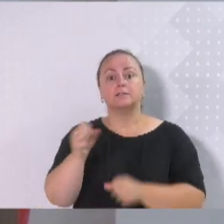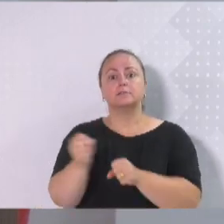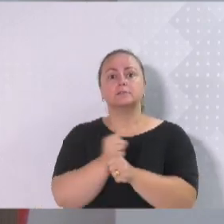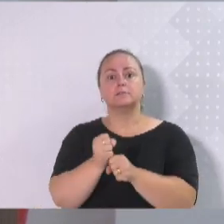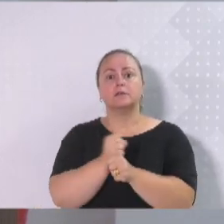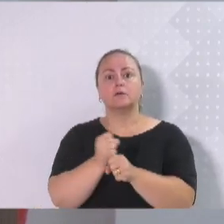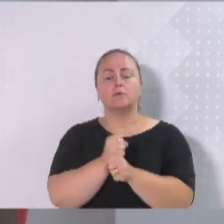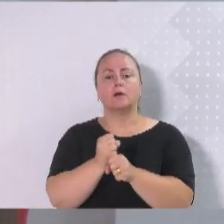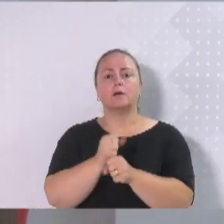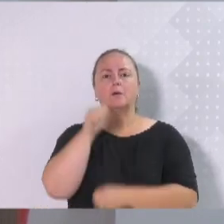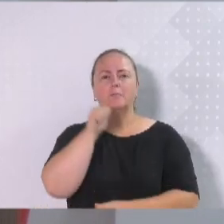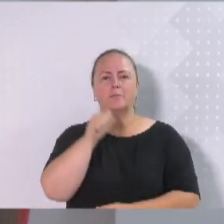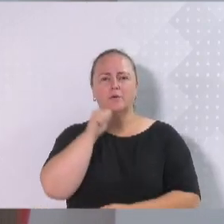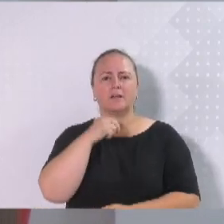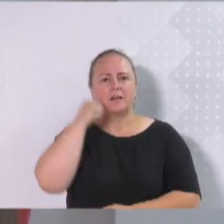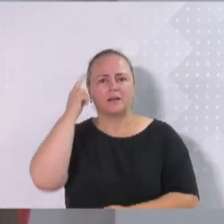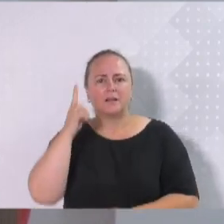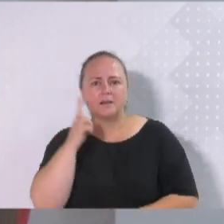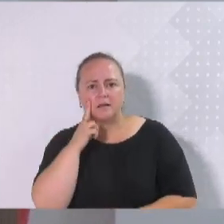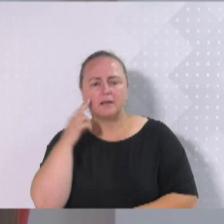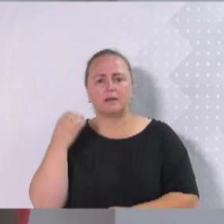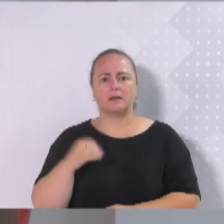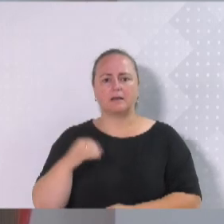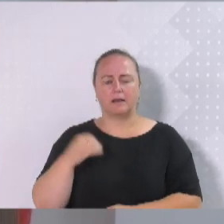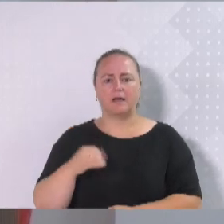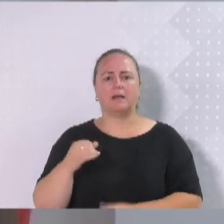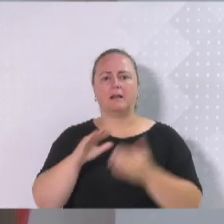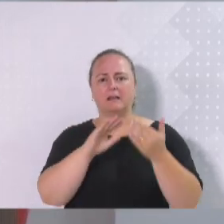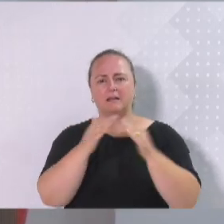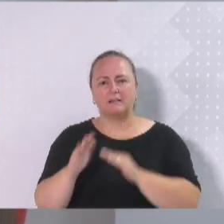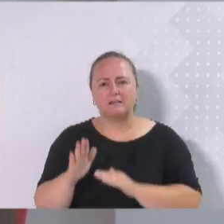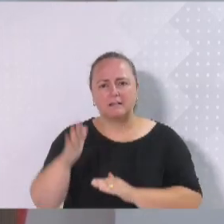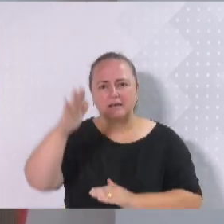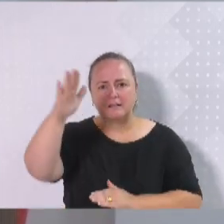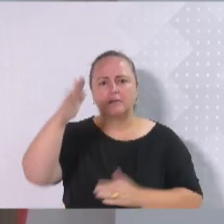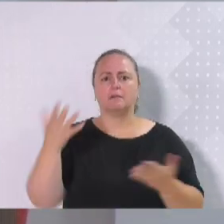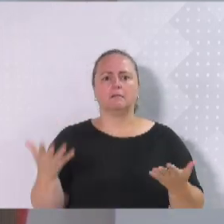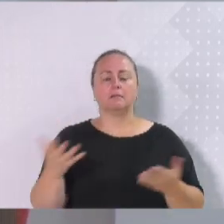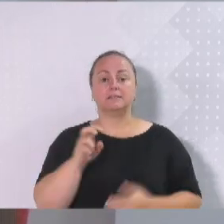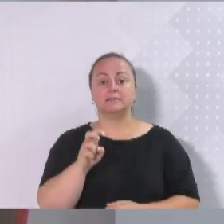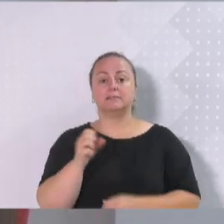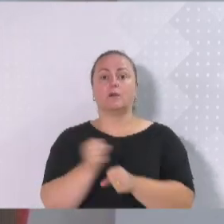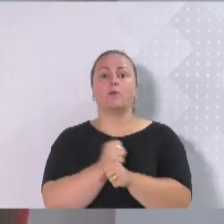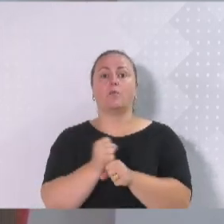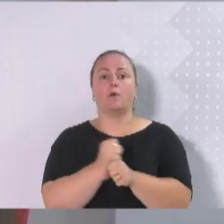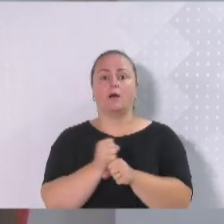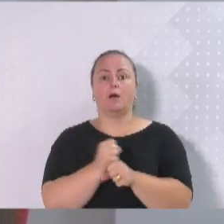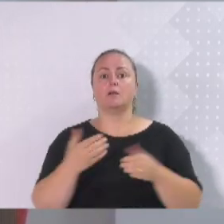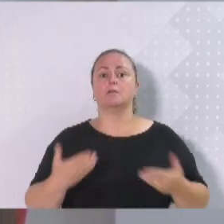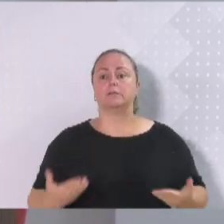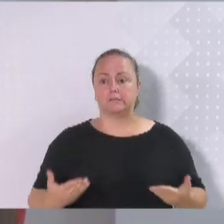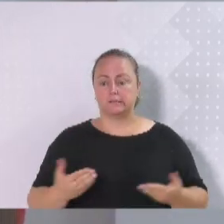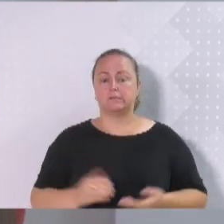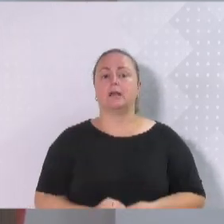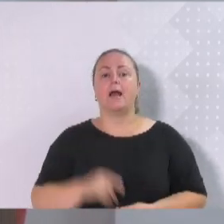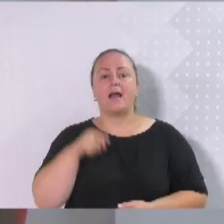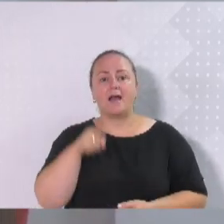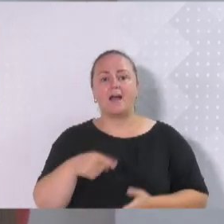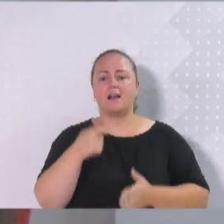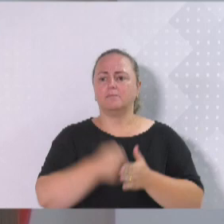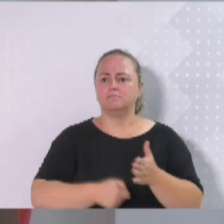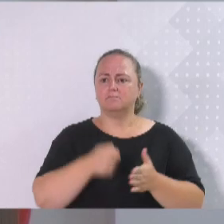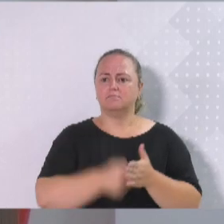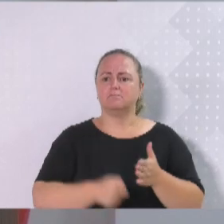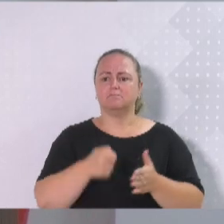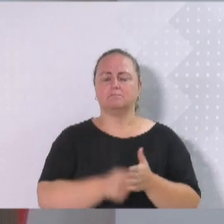negra, periférica e homossexual, em uma das maiores cidades do país. Sua vida foi pautada em combater a pobreza, a corrupção e a